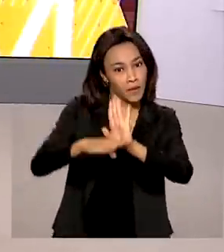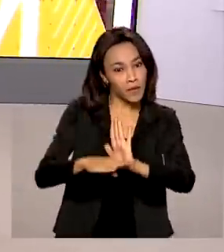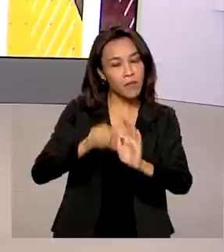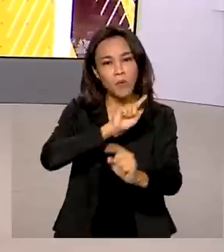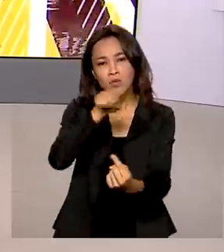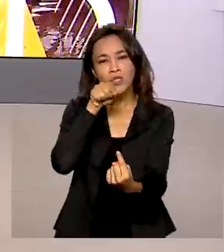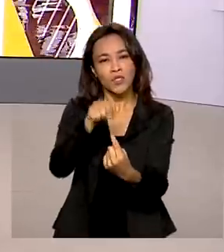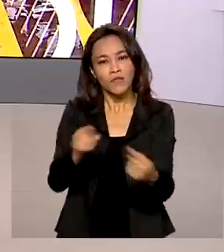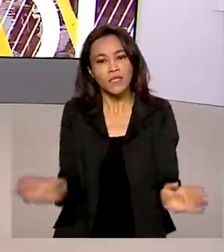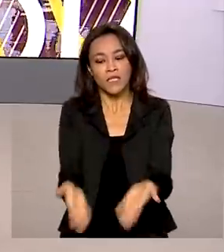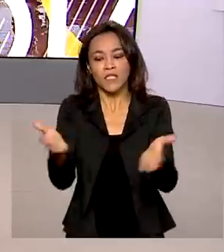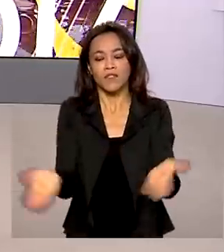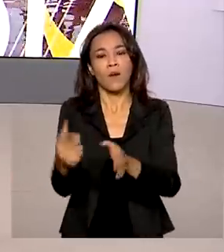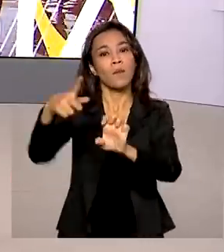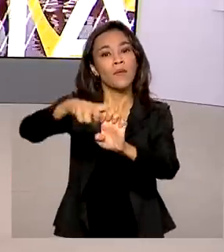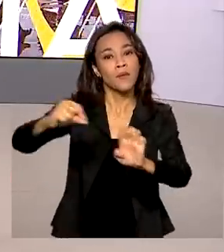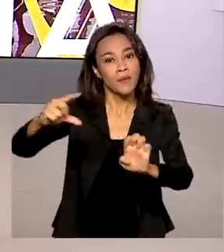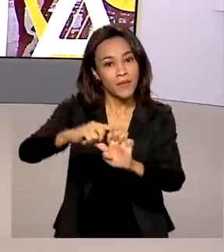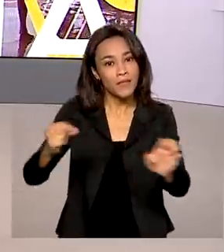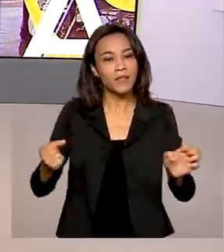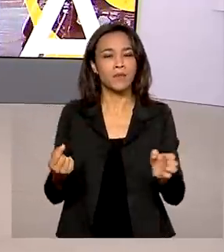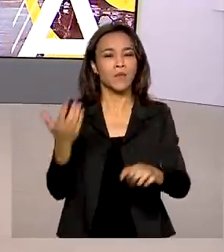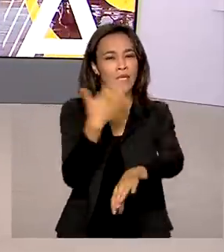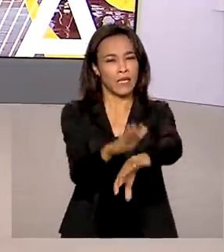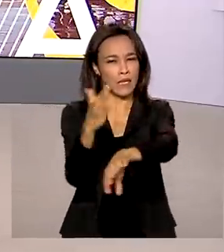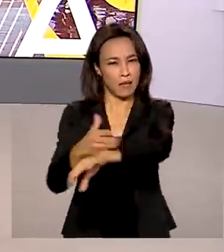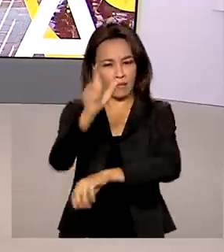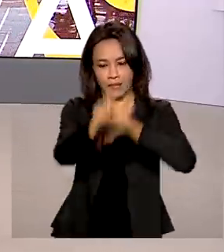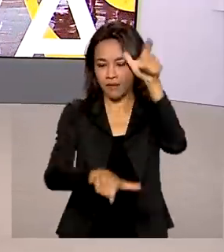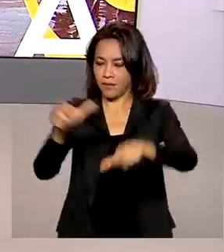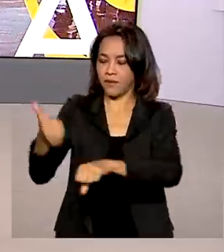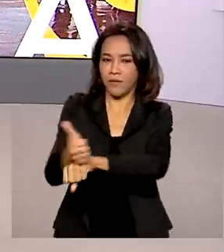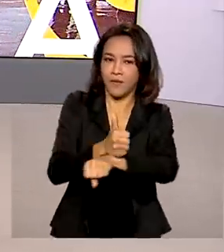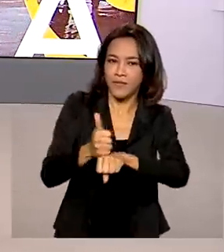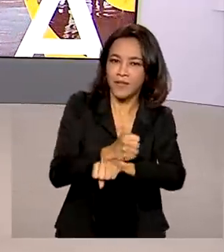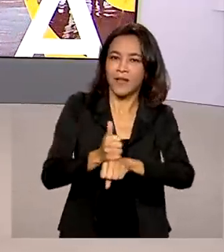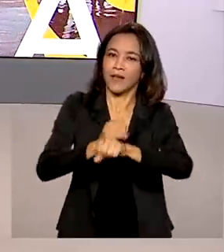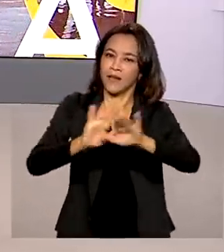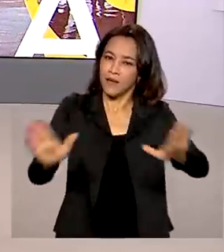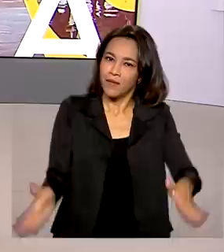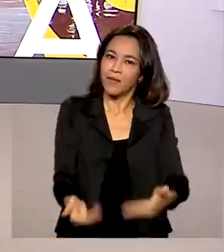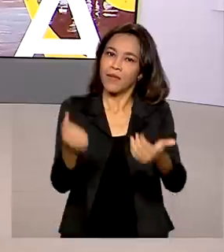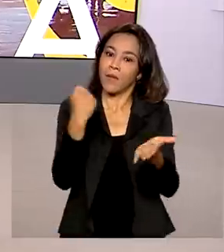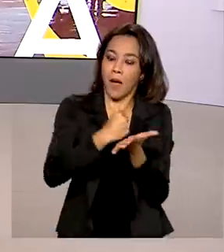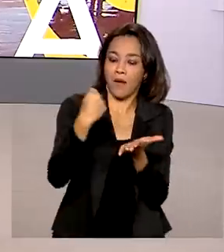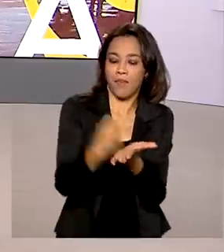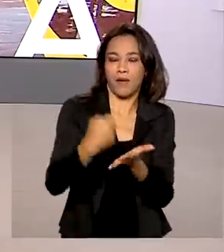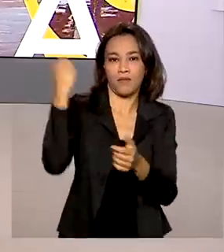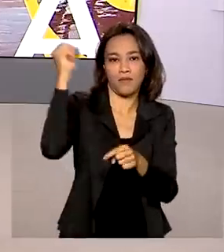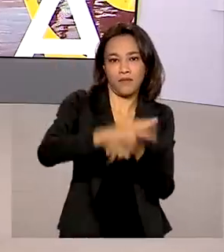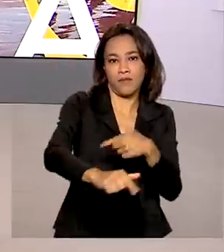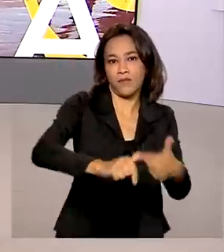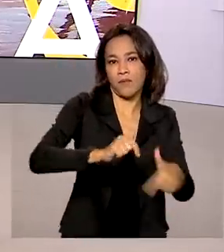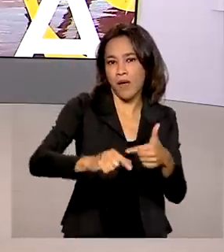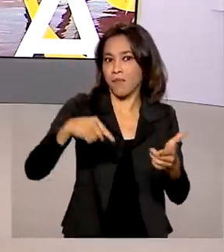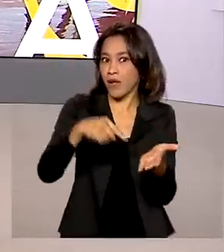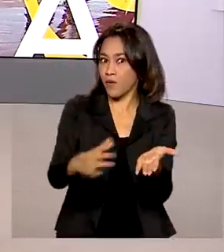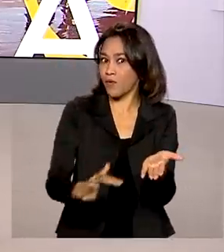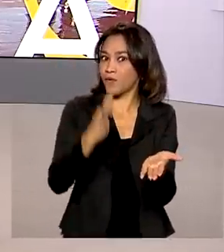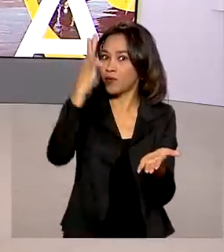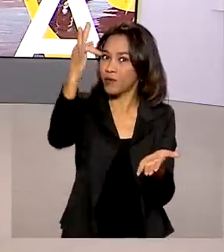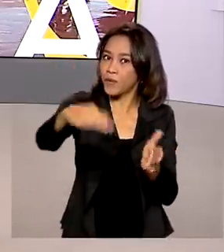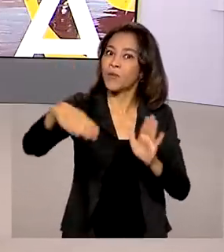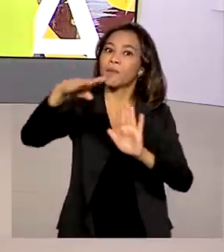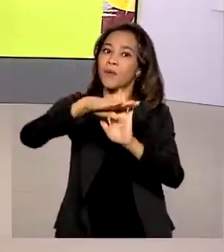incentivar o empreendedorismo, a qualificação profissional e a promoção do trabalho formal para beneficiários do futuro programa